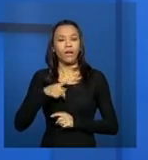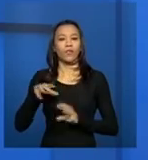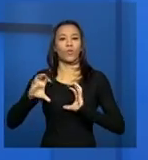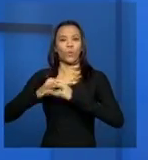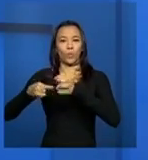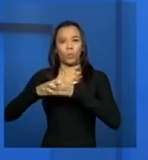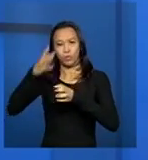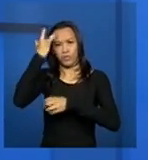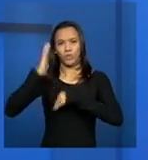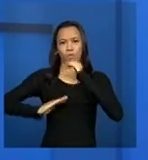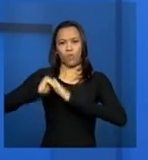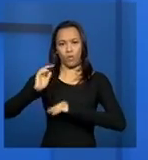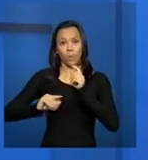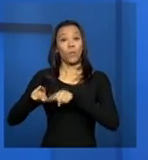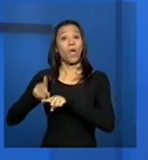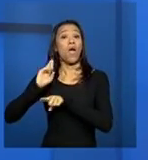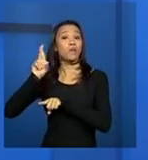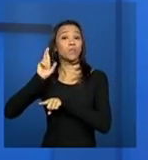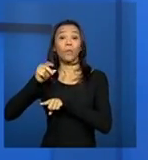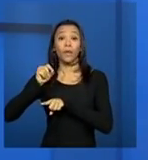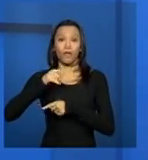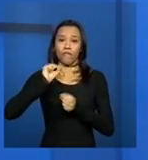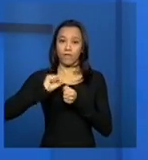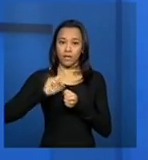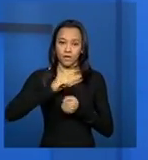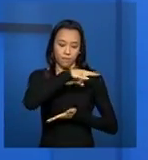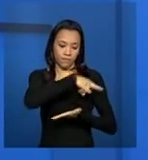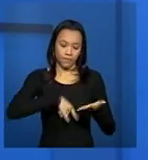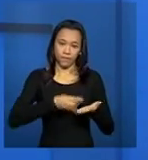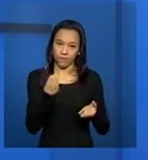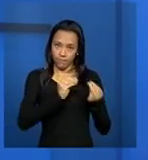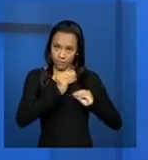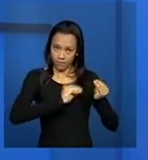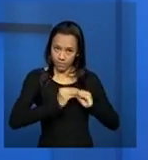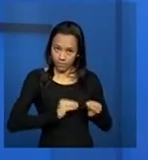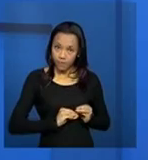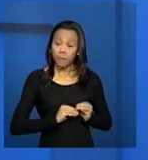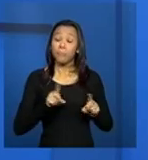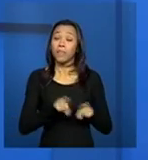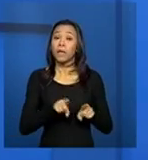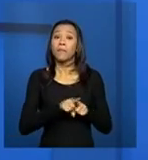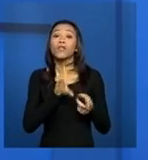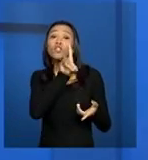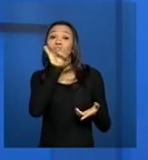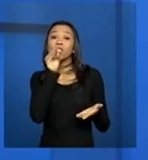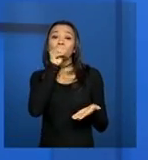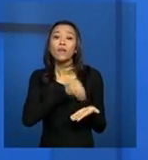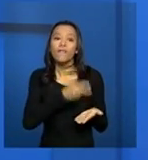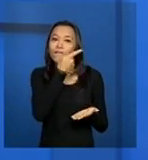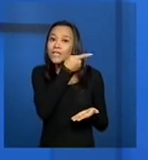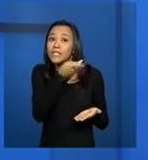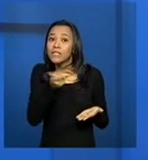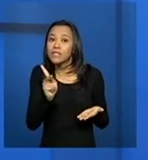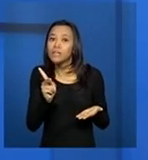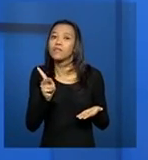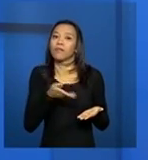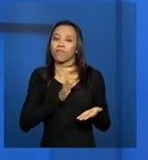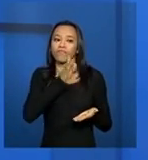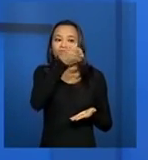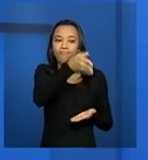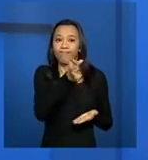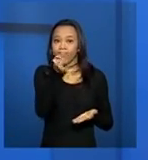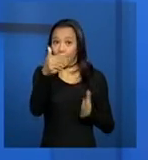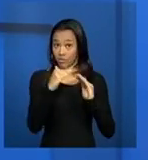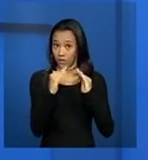realizar então os cadastros, realizar o agendamento de uma visita técnica às entidades, todas